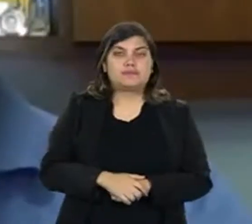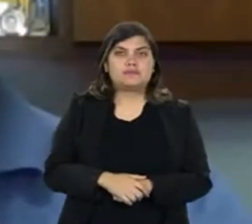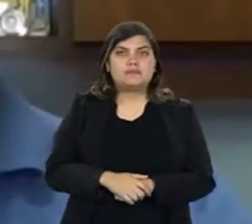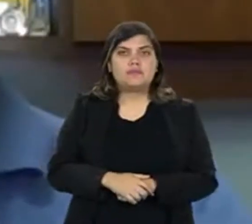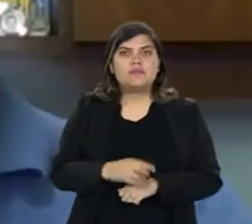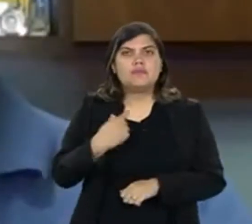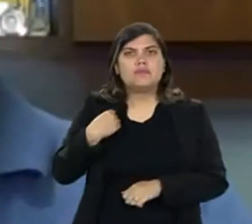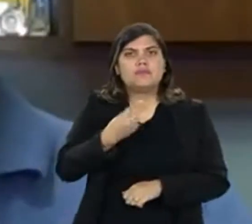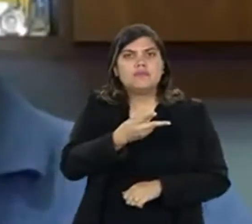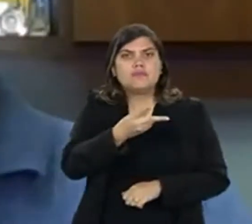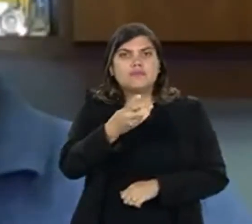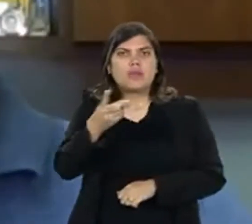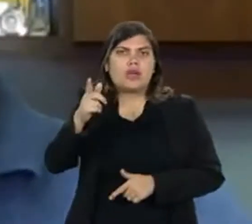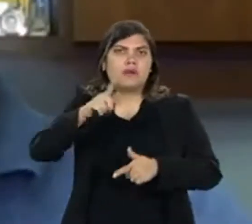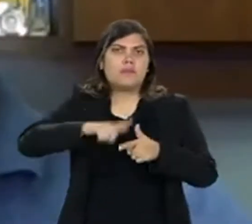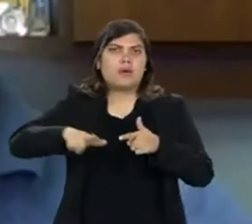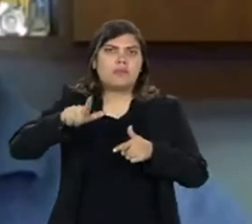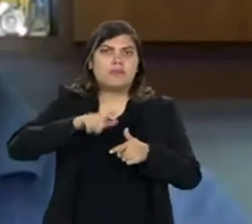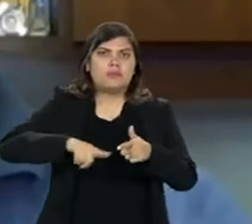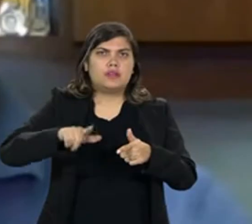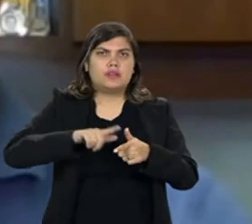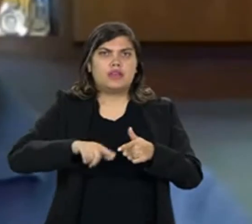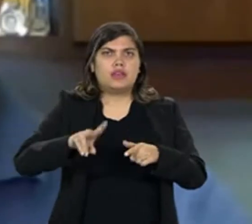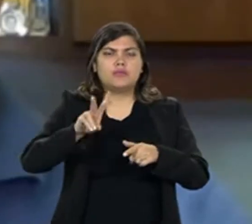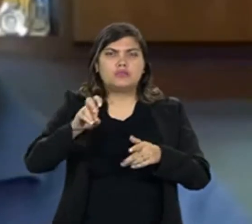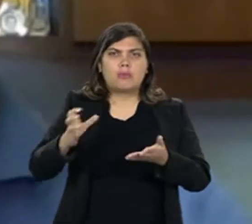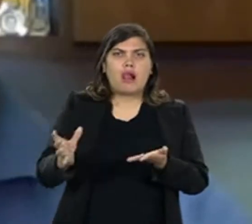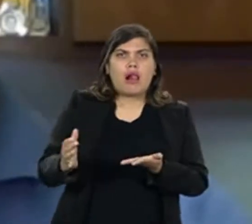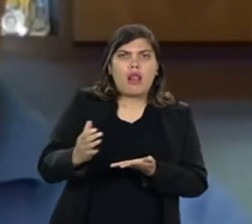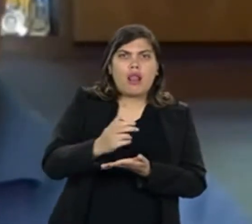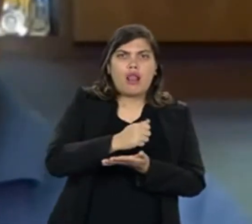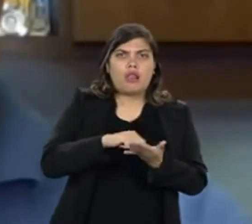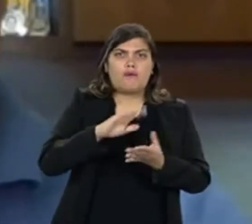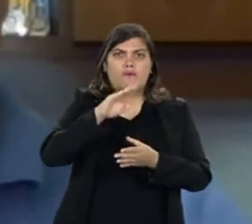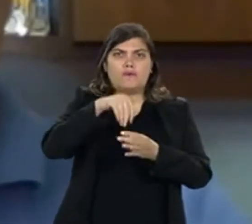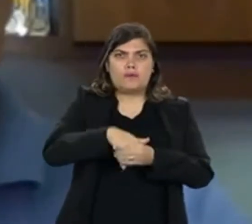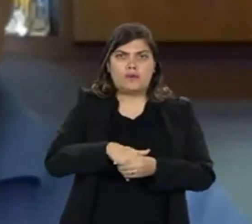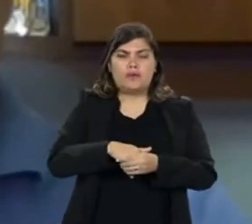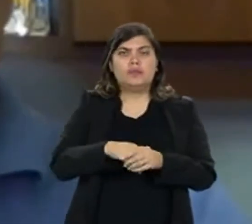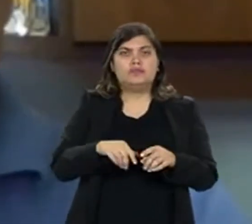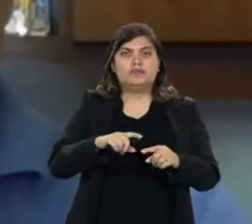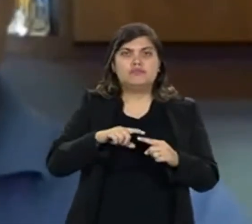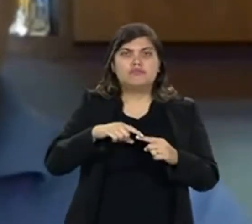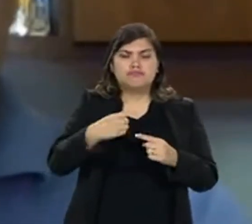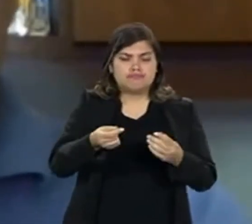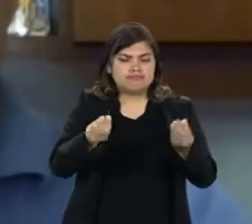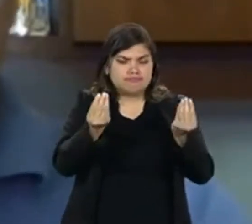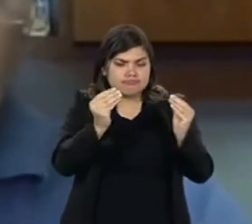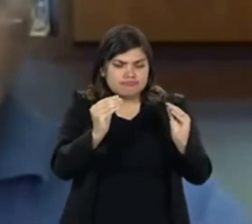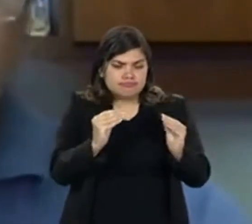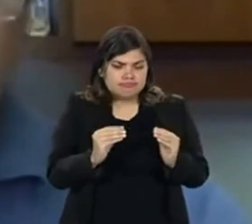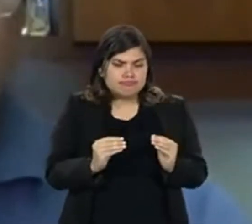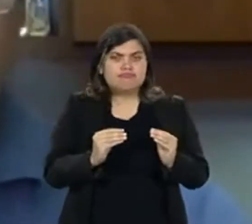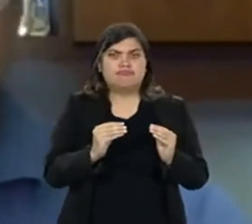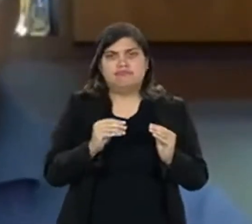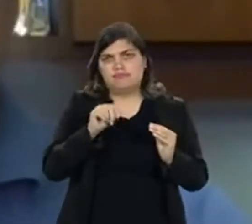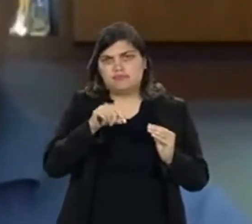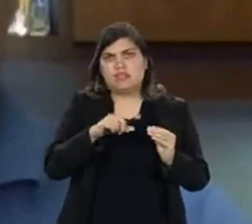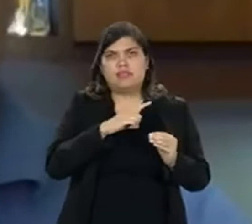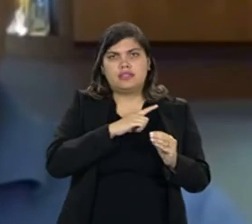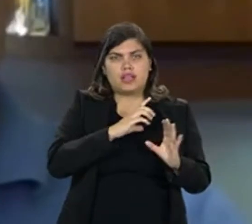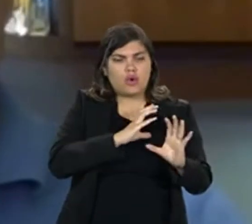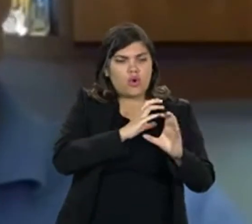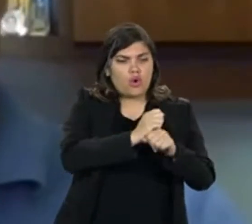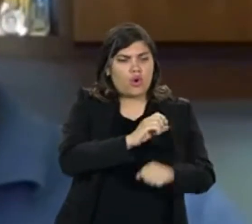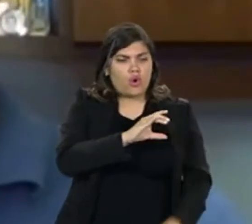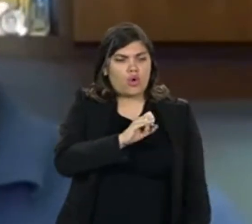Porque havia muito problema com relação à coleta dos votos e depois no escrutínio. Então, a